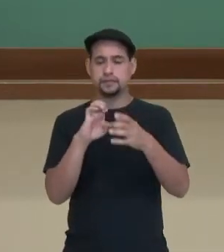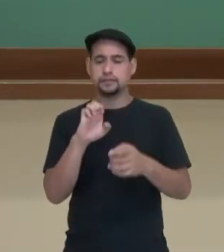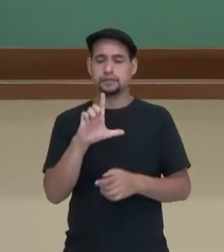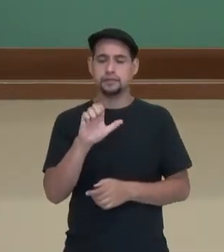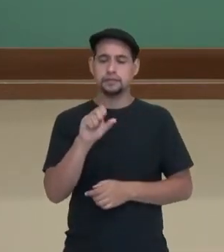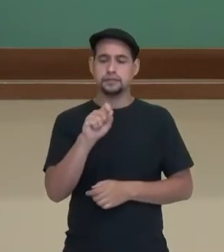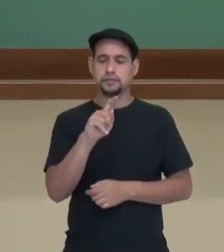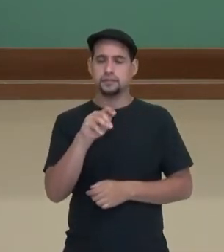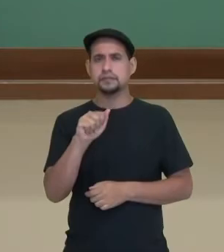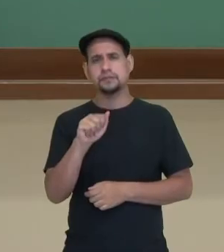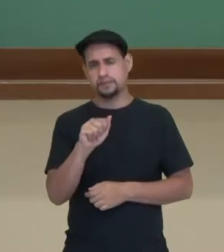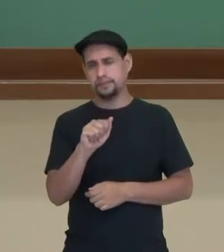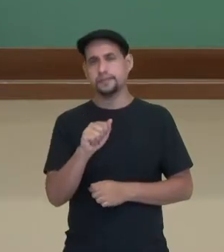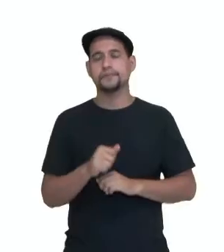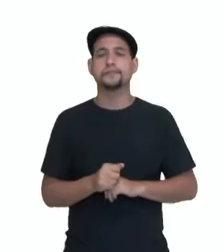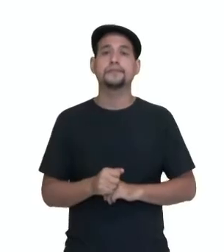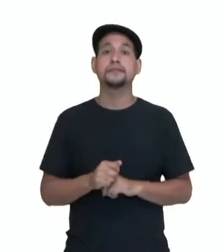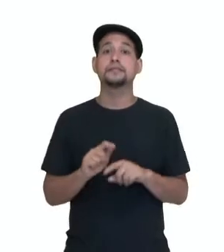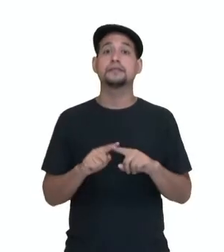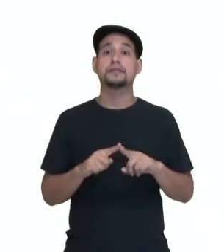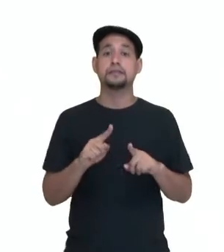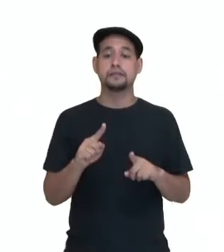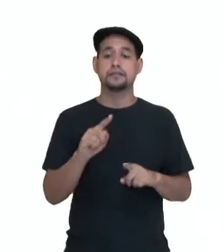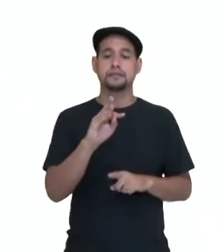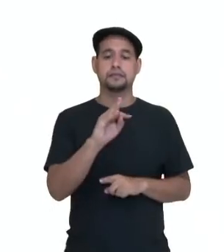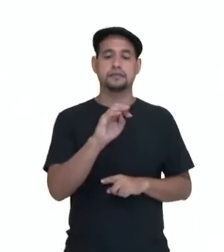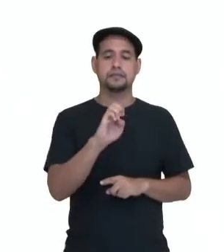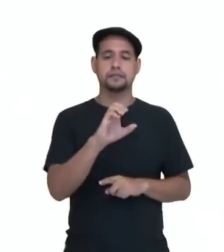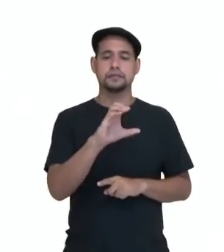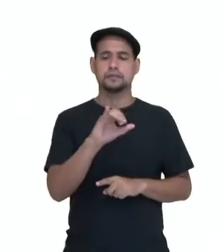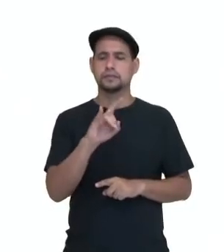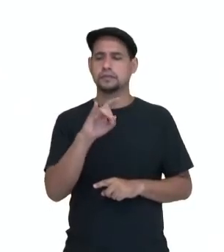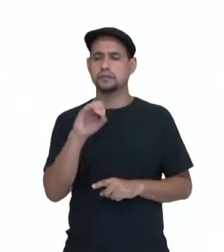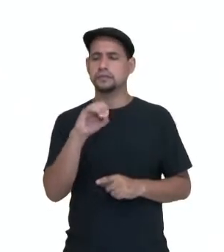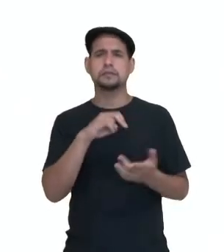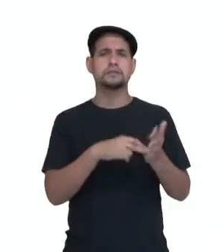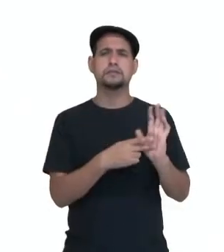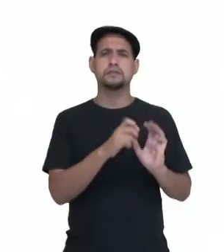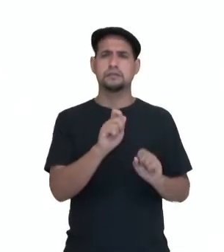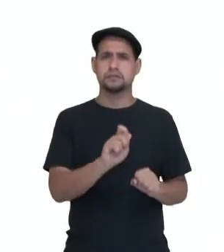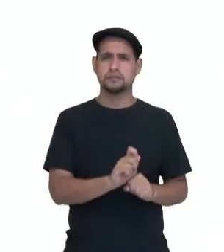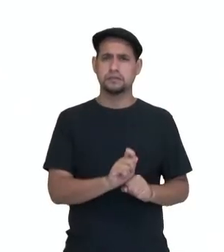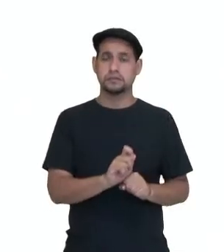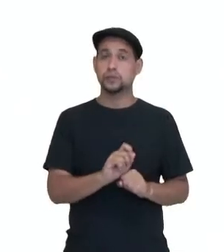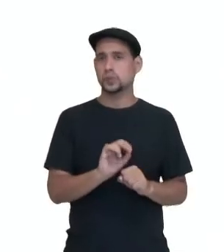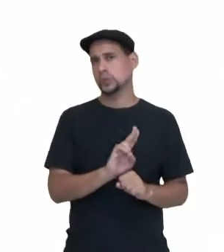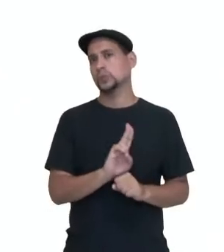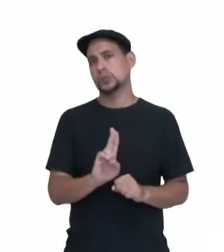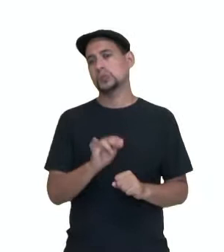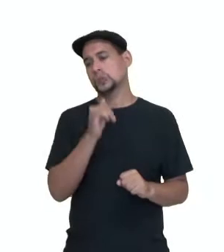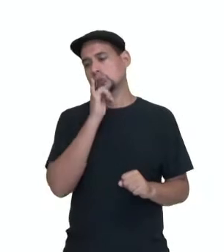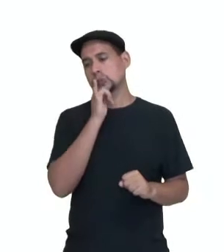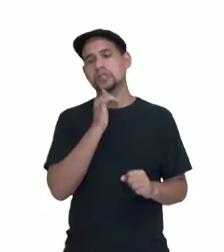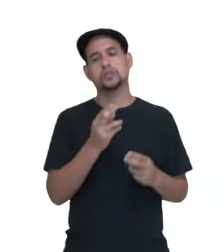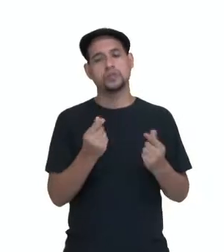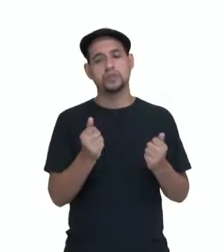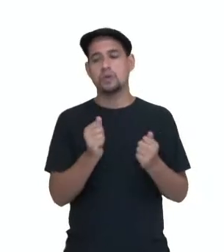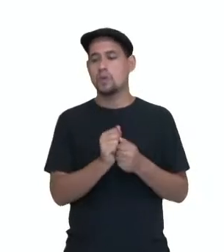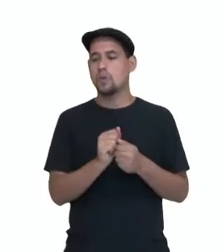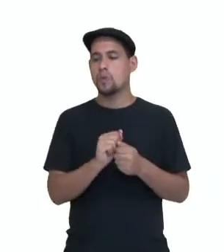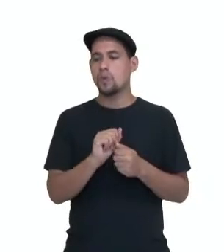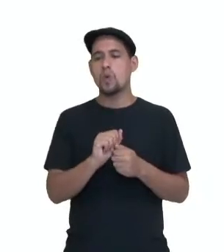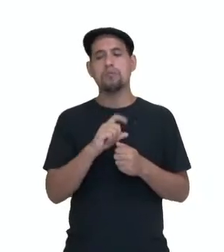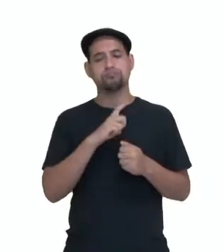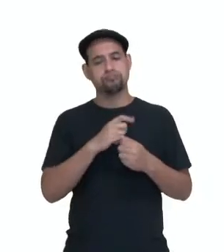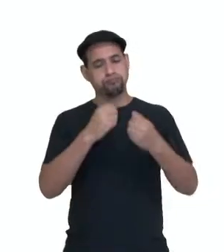podem ser reticulares. O tecido conjuntivo, propriamente dito, ele é aquele que o nome, a composição